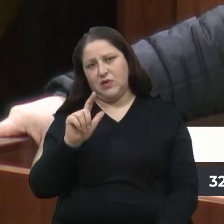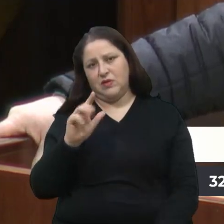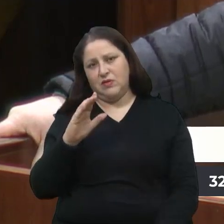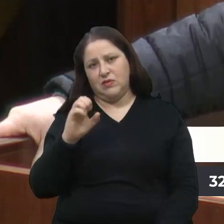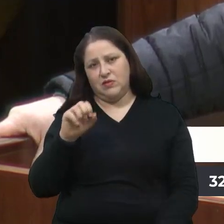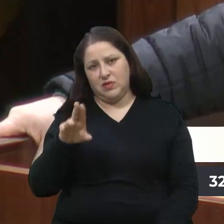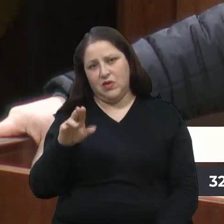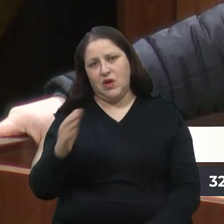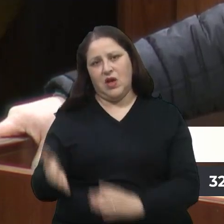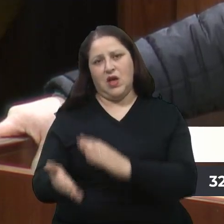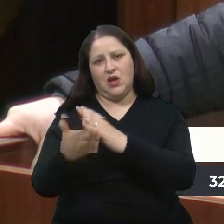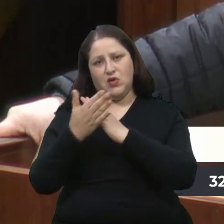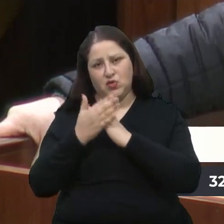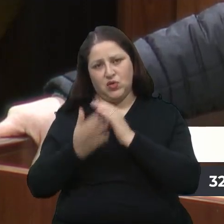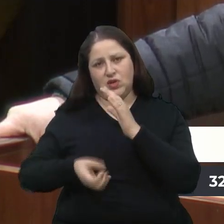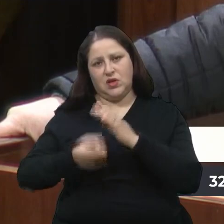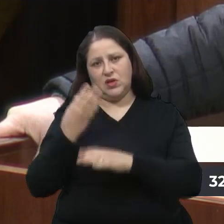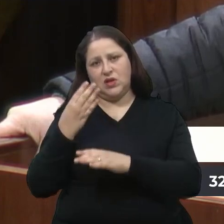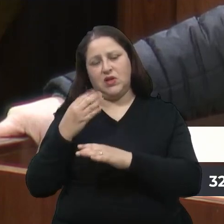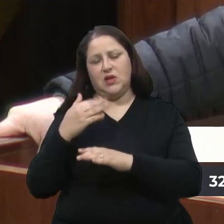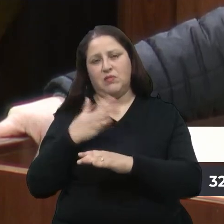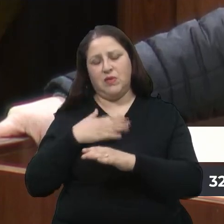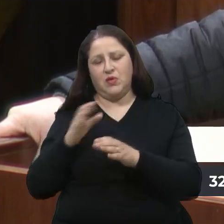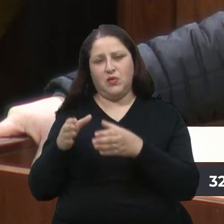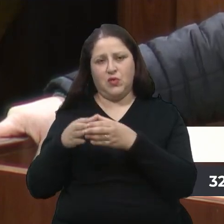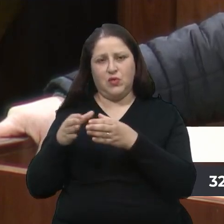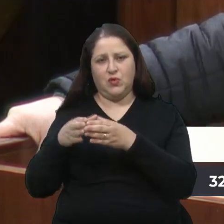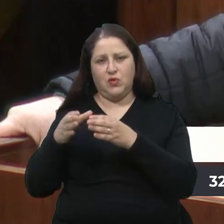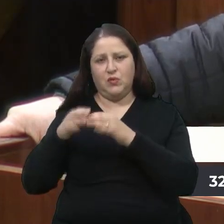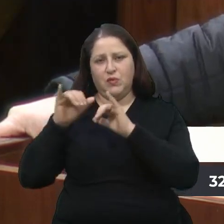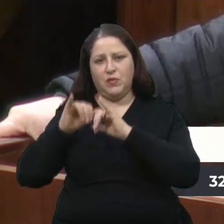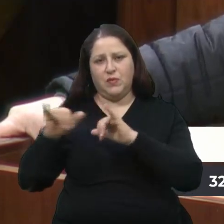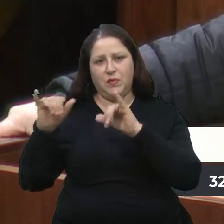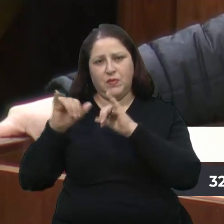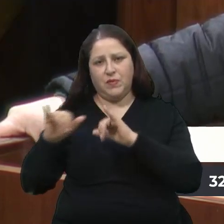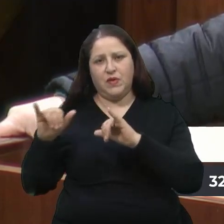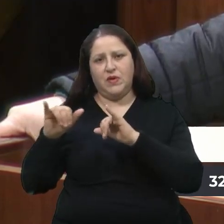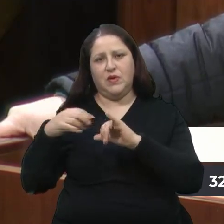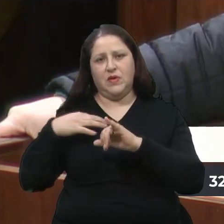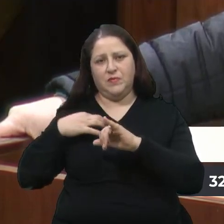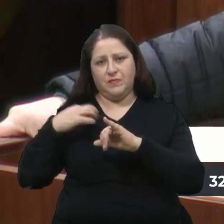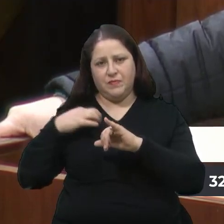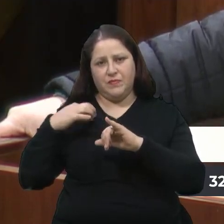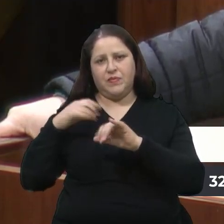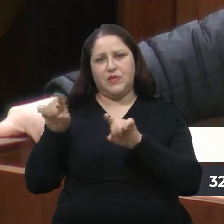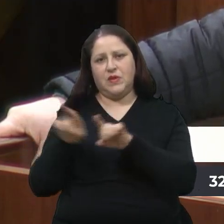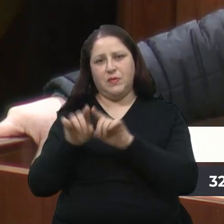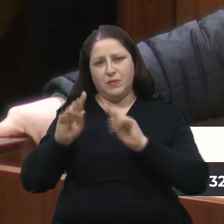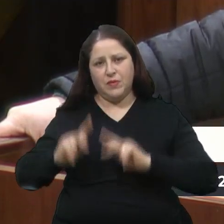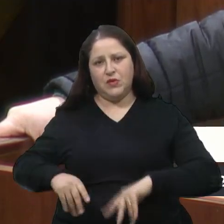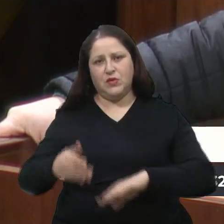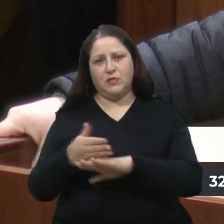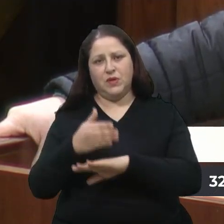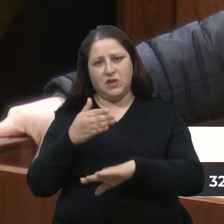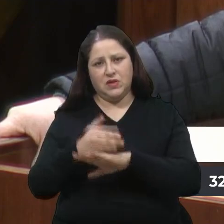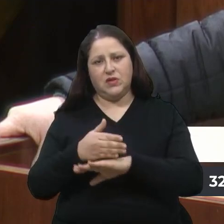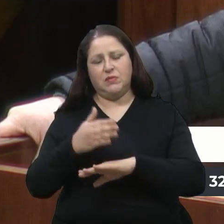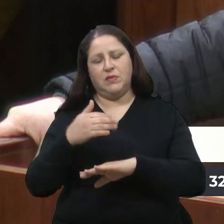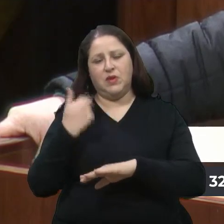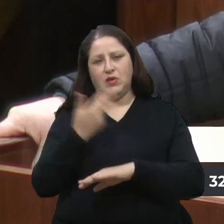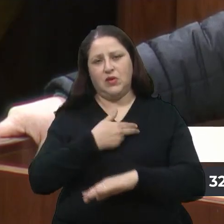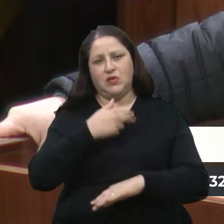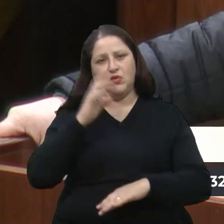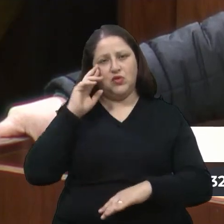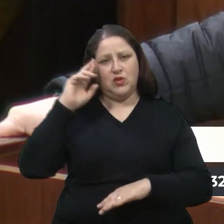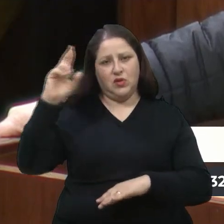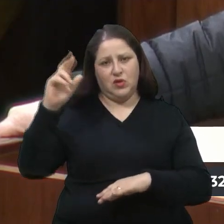na elaboração da nossa chapa, a todos os integrantes do nosso diretório, que participaram, aos